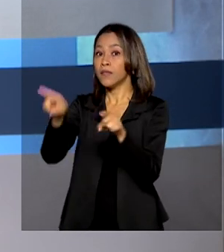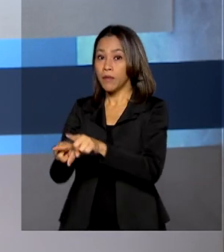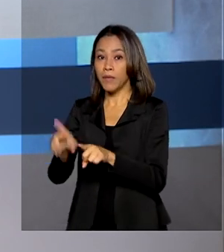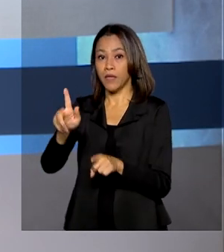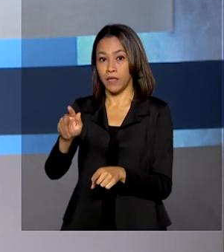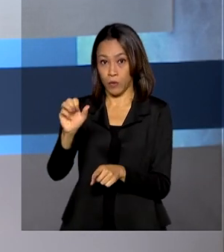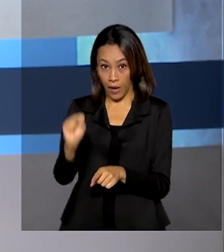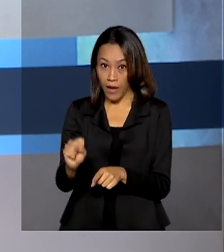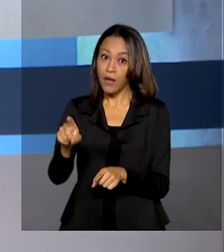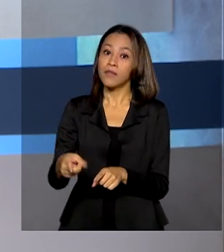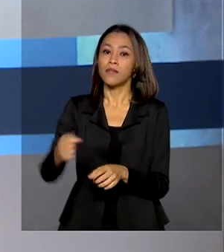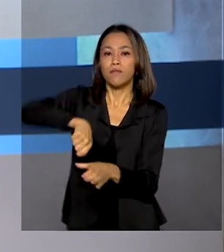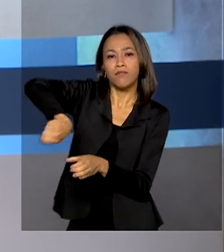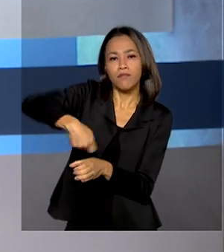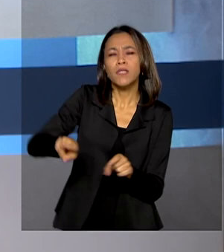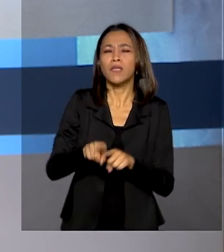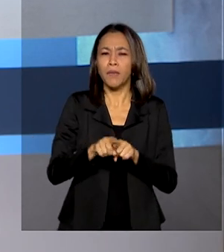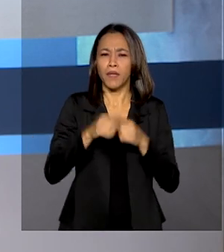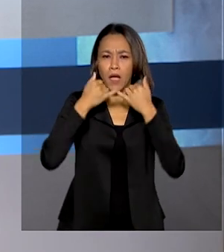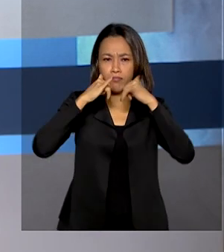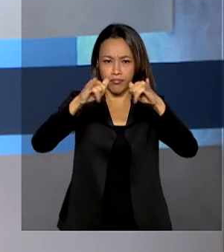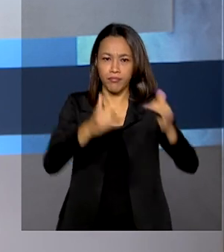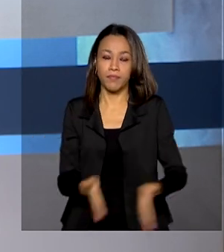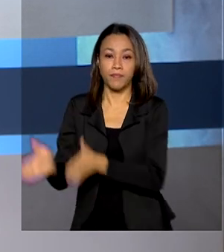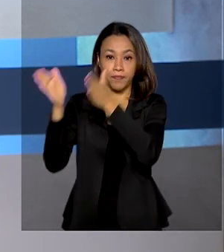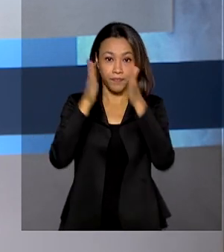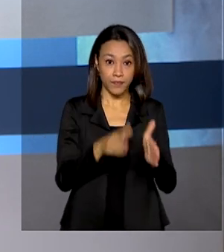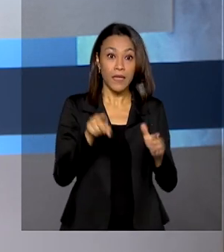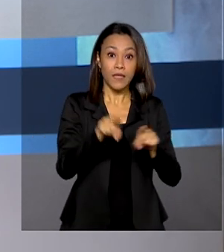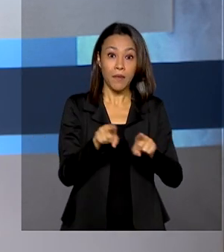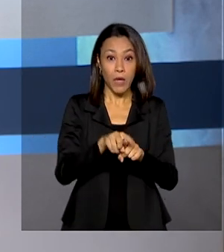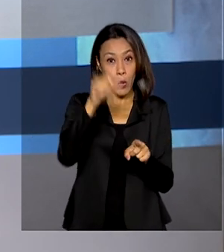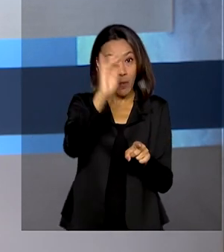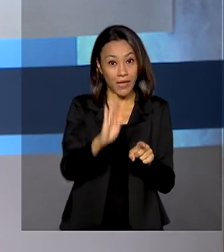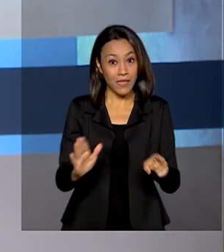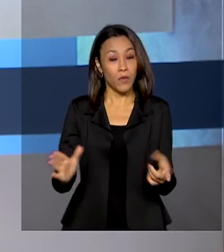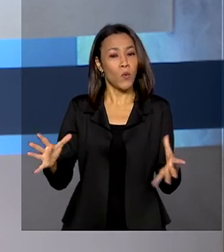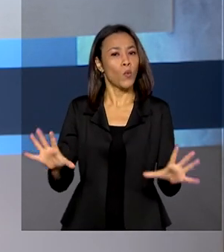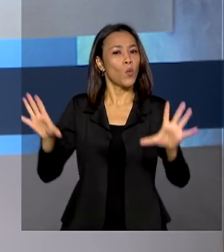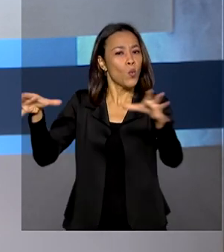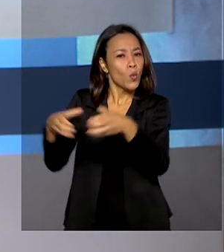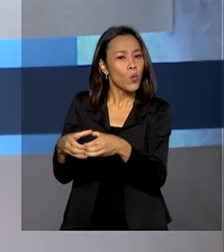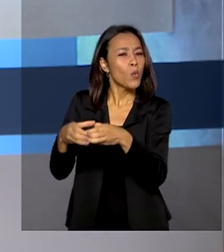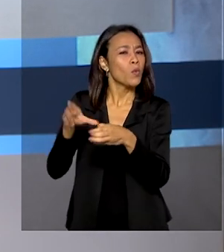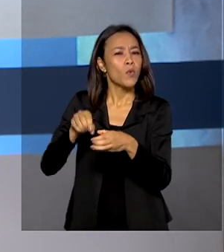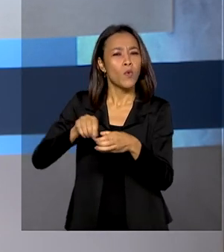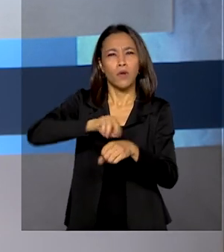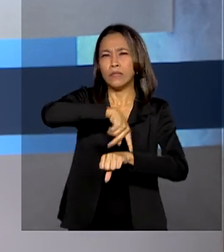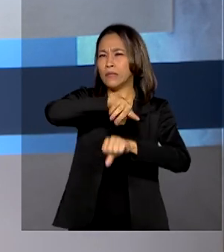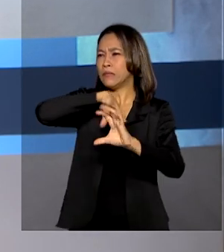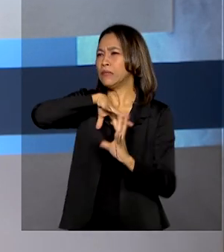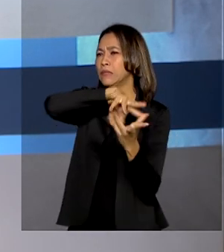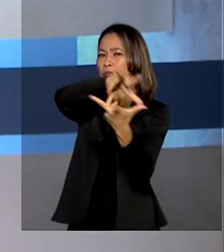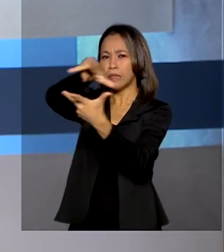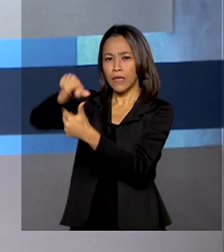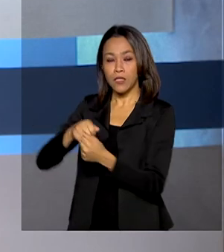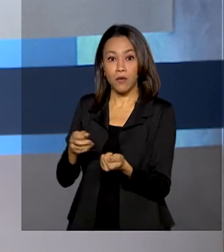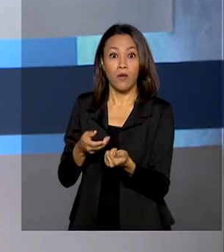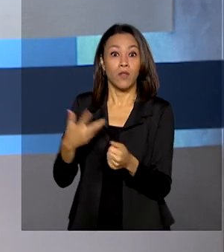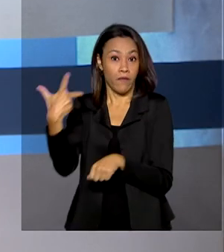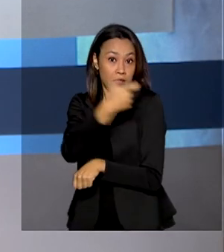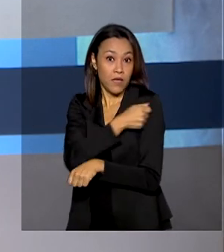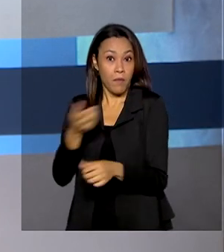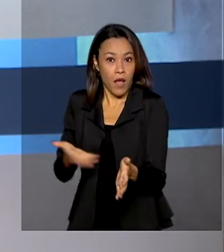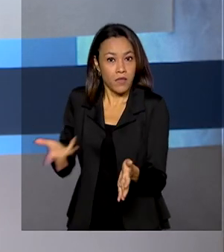elétrica. Na saúde, o governo federal autoriza o Brasil a aderir ao Povac Facility, aliança internacional para acelerar o